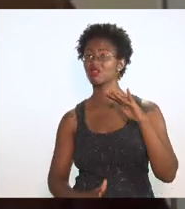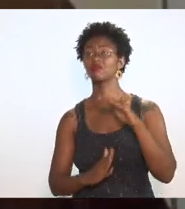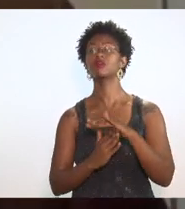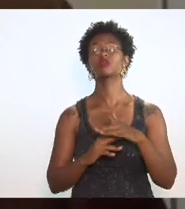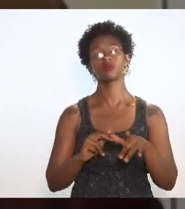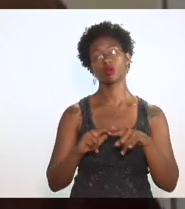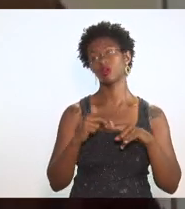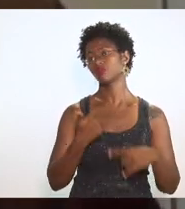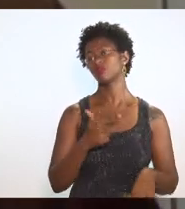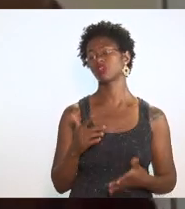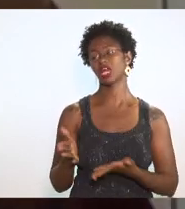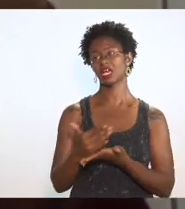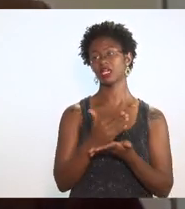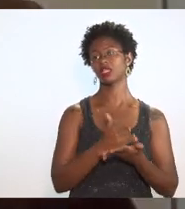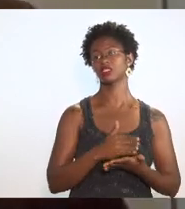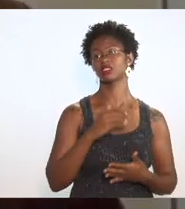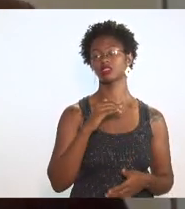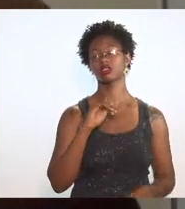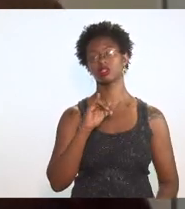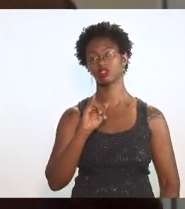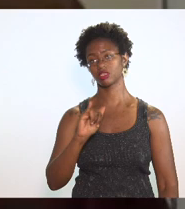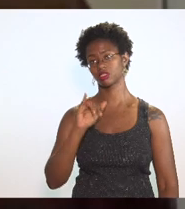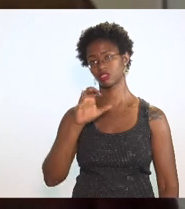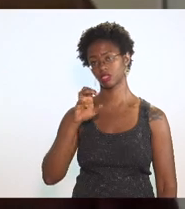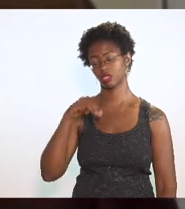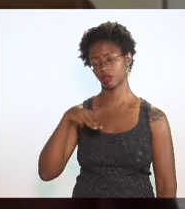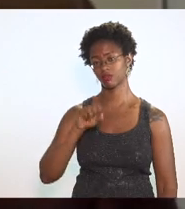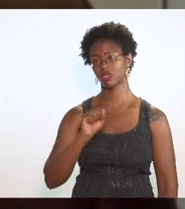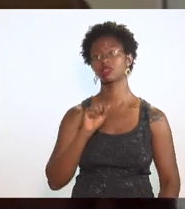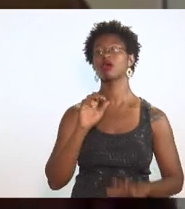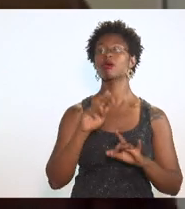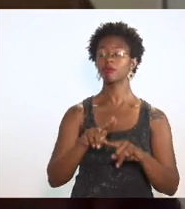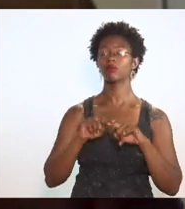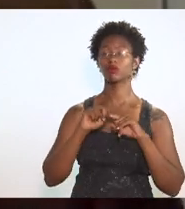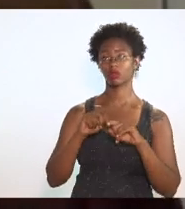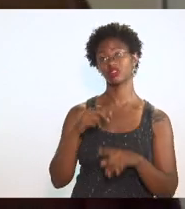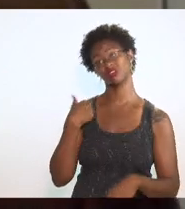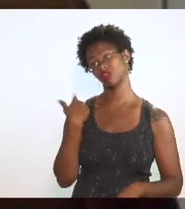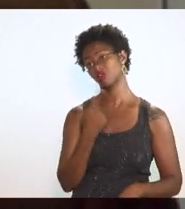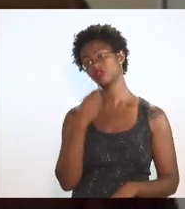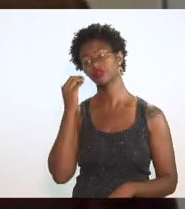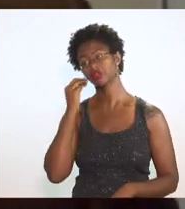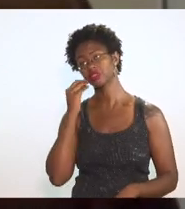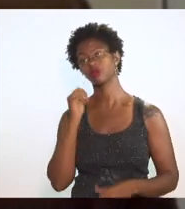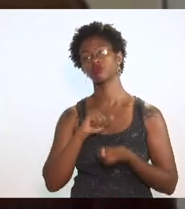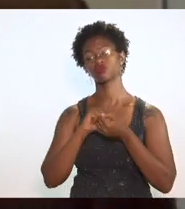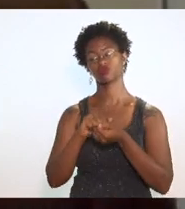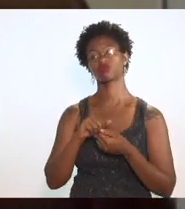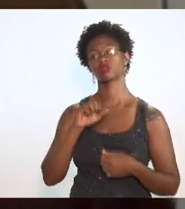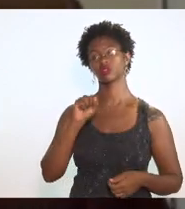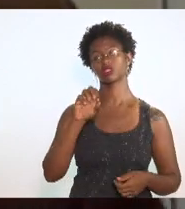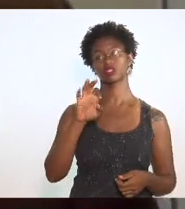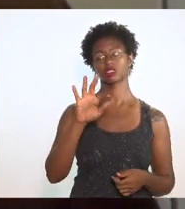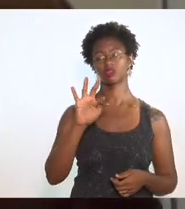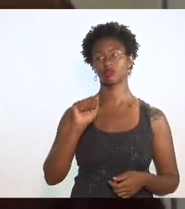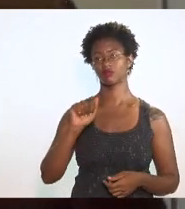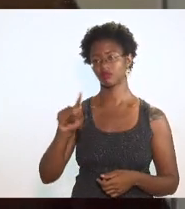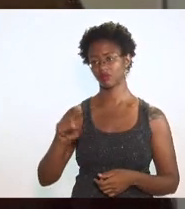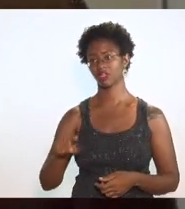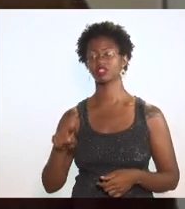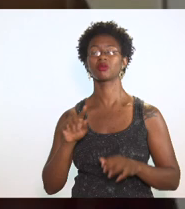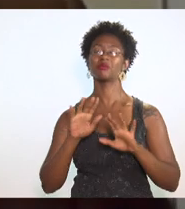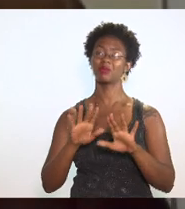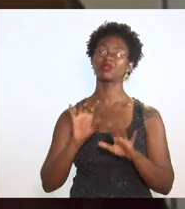disponibiliza. A gente já tentou com a Cefaz algumas vezes esses números, e a gente entende que só por NCM,